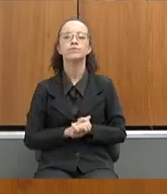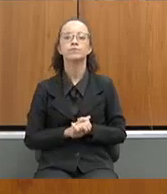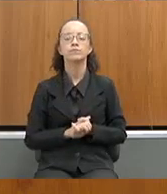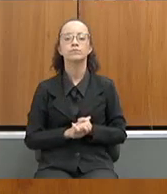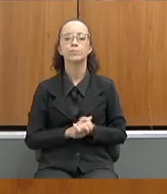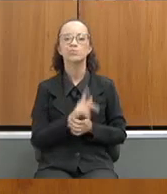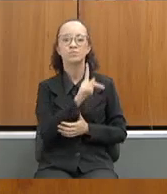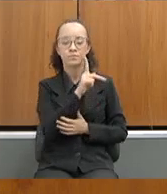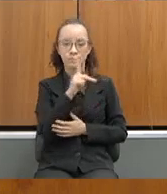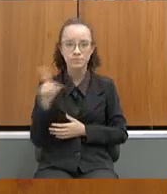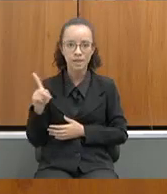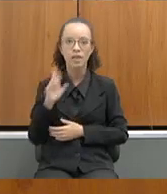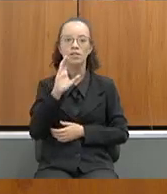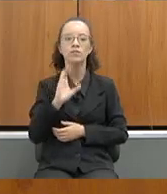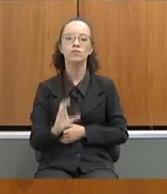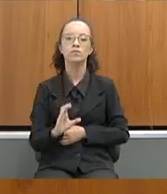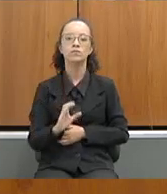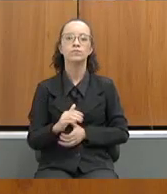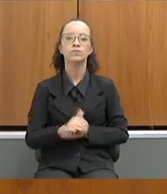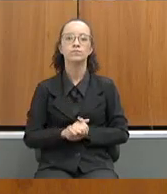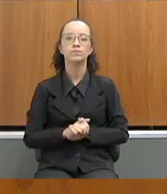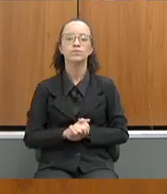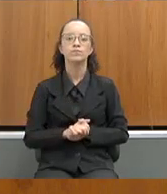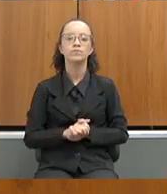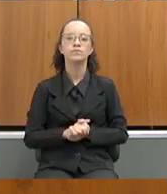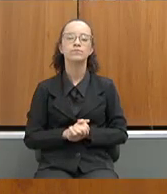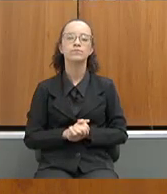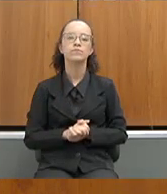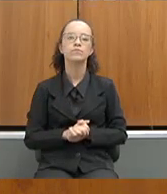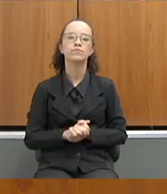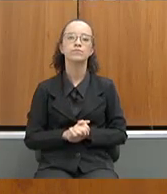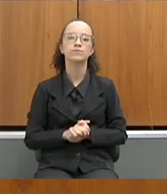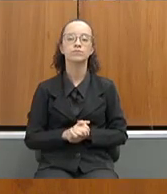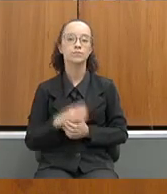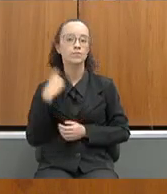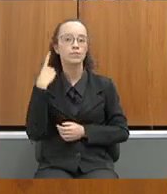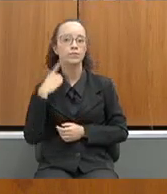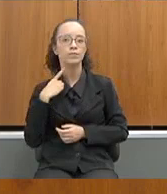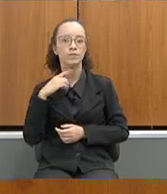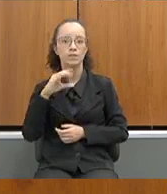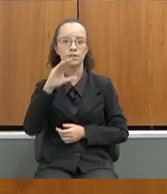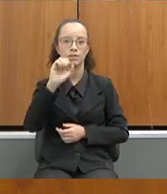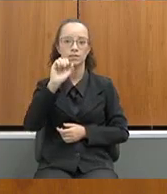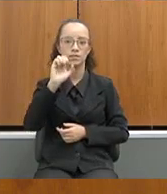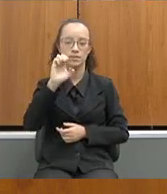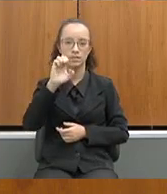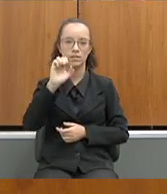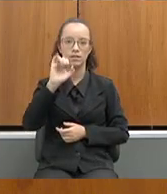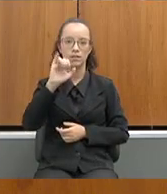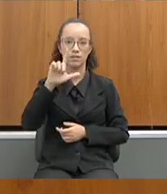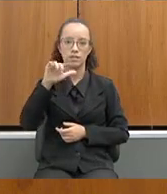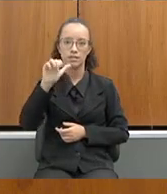dessa comissão, cara deputada Celise Laviola,